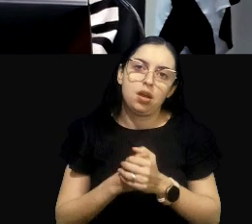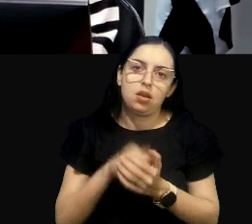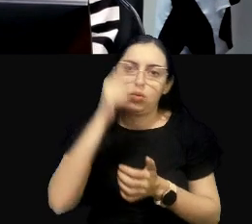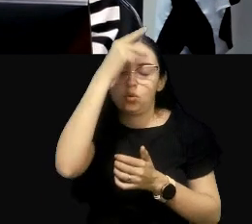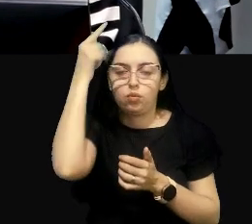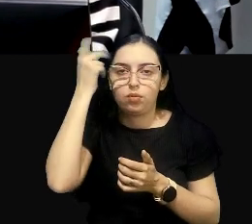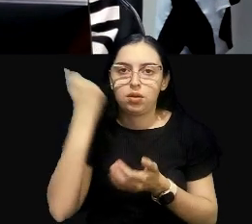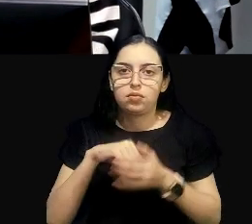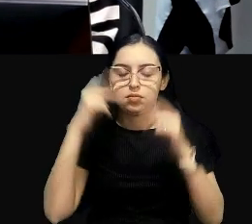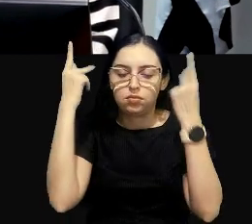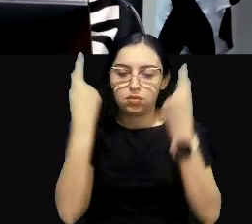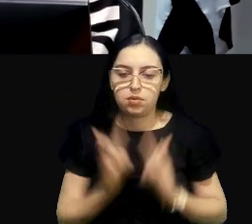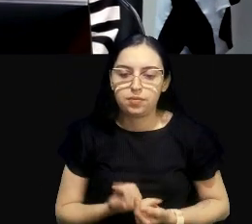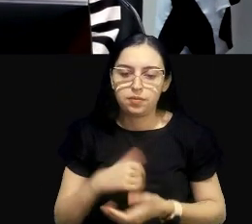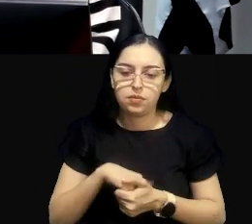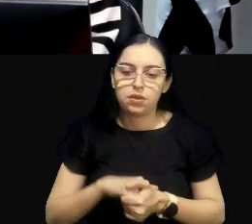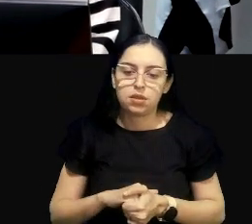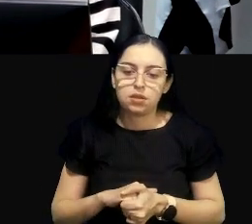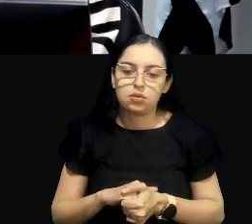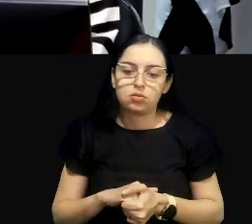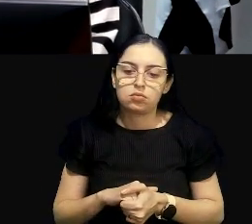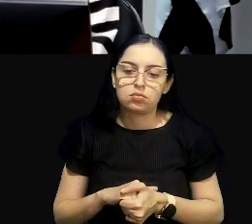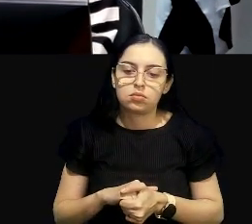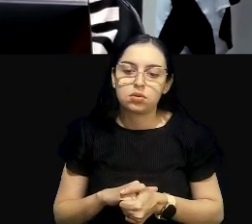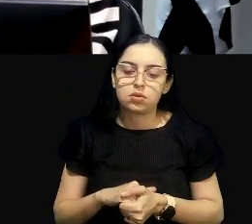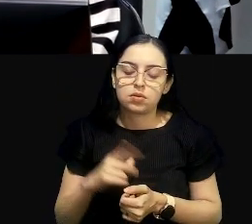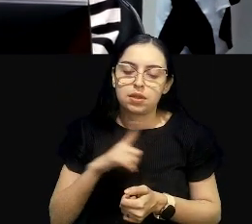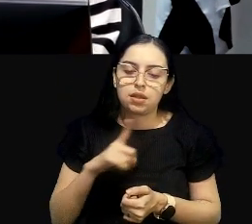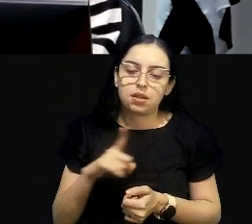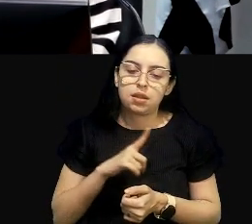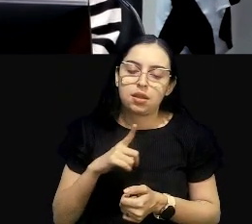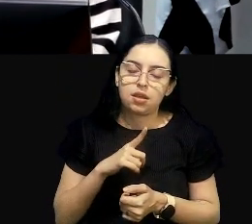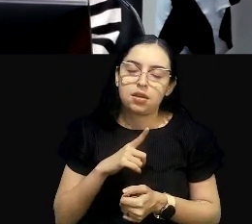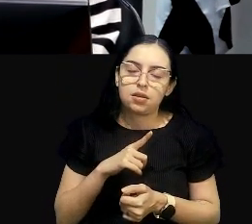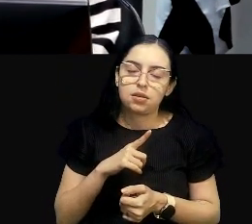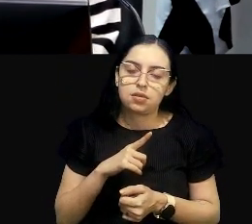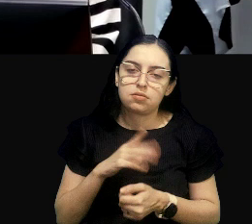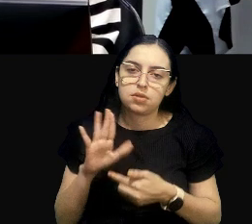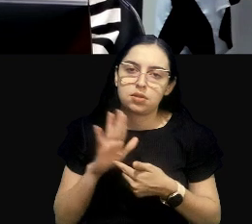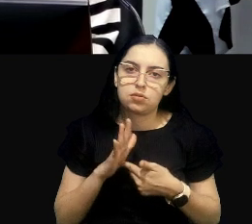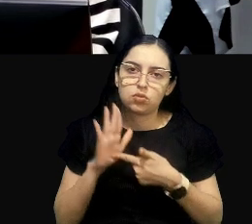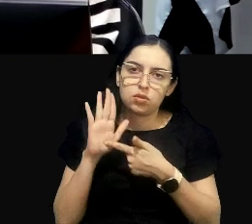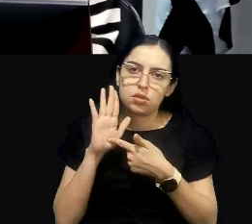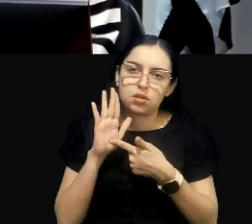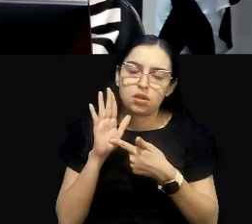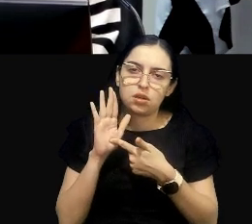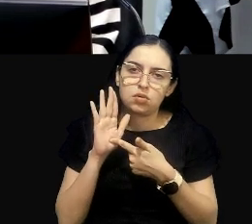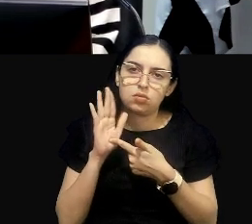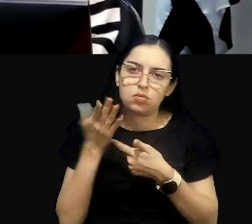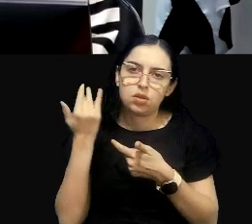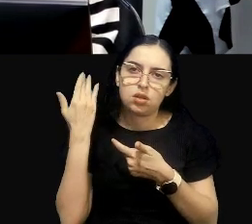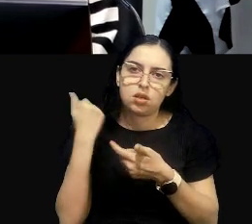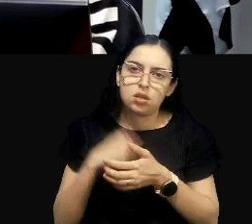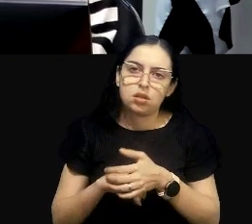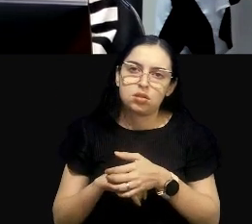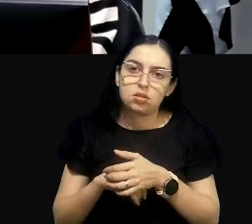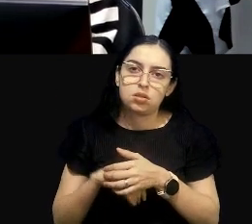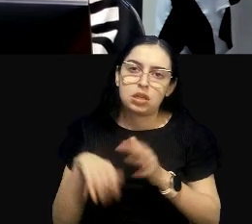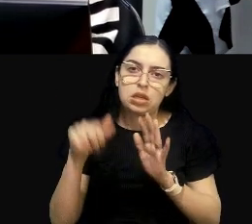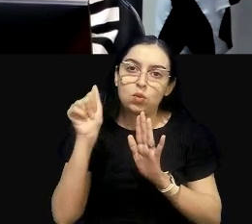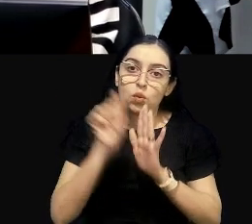tá? E no conceito, aí, a gente já tem como, né, trazido até da resolução,